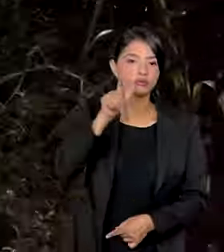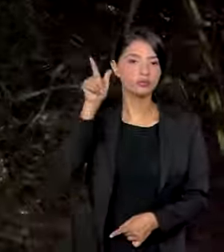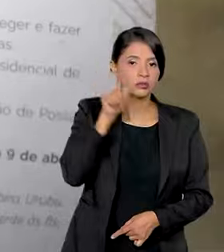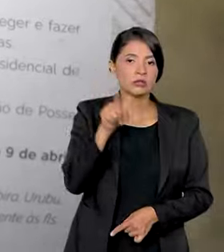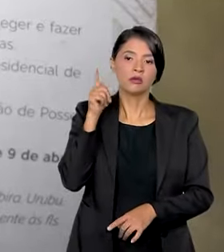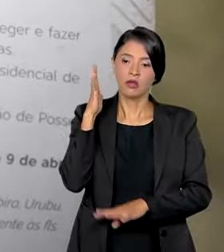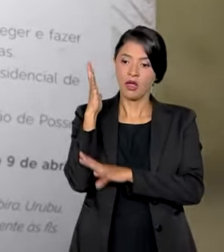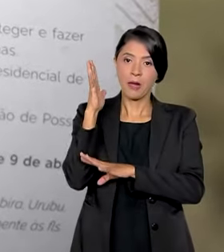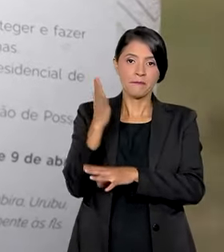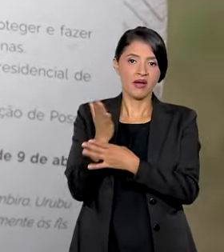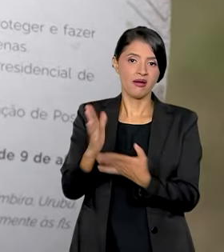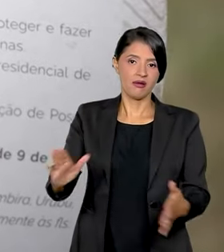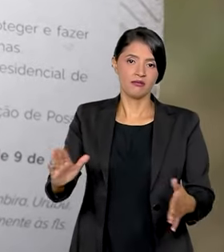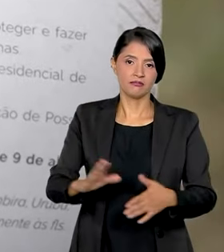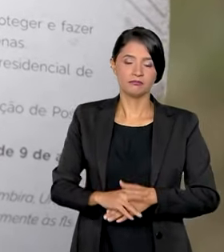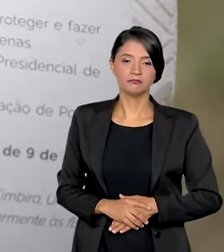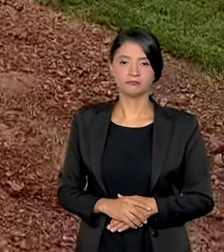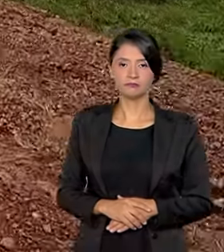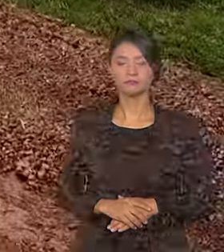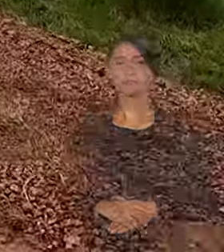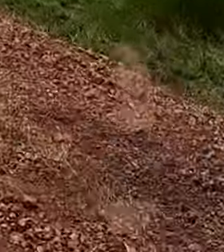alcançar esse resultado.